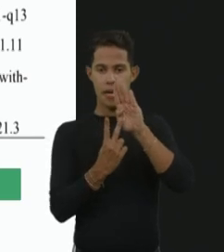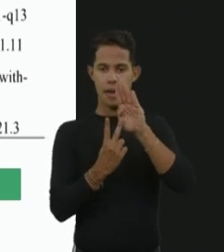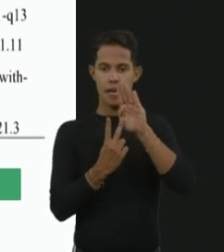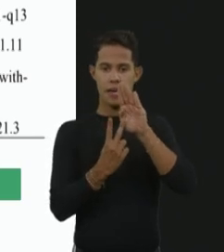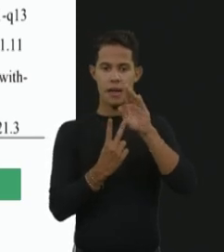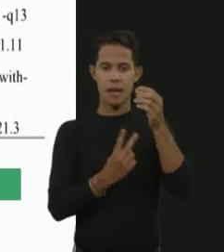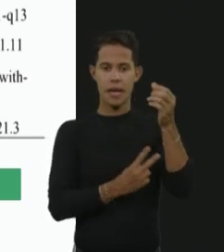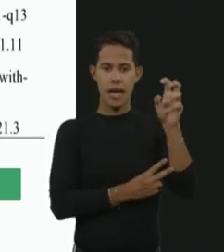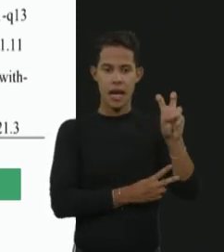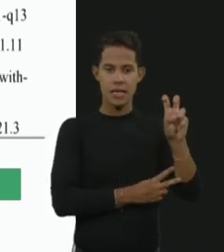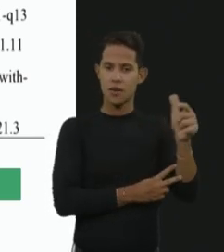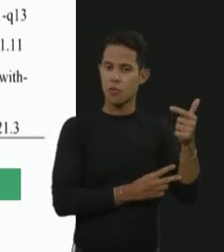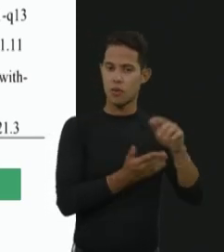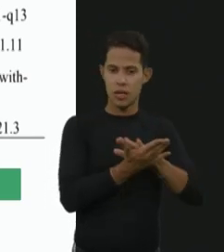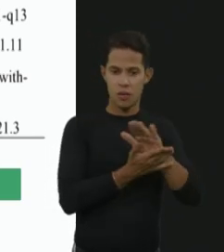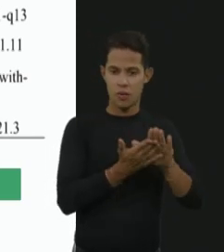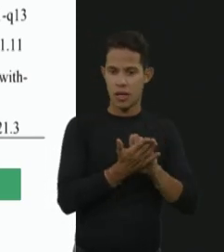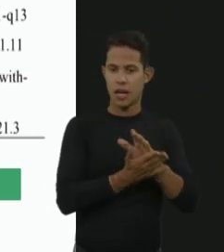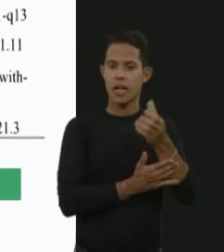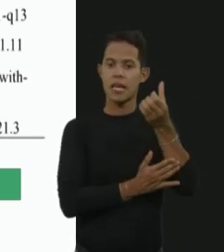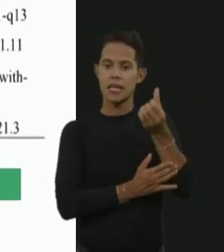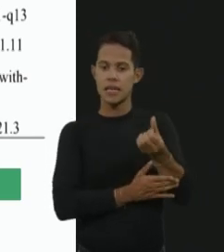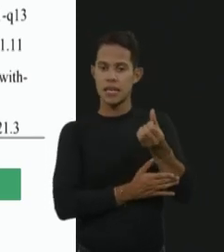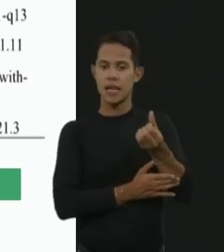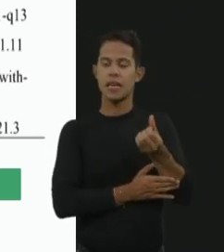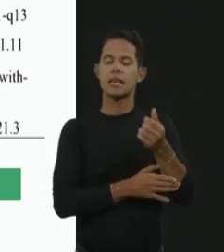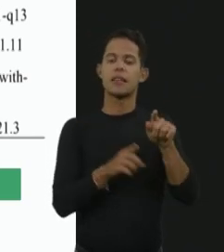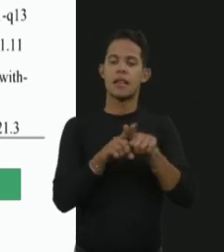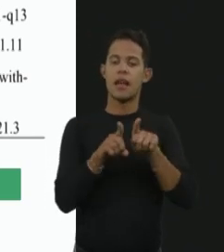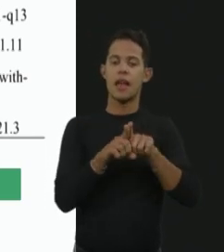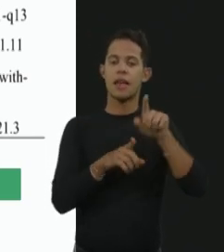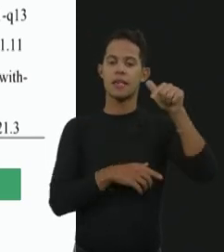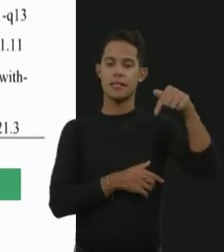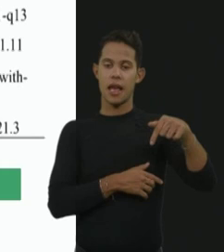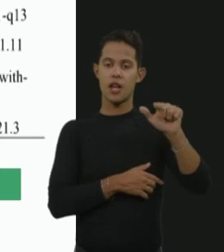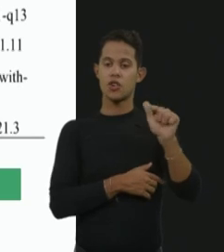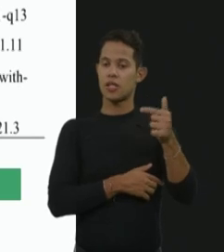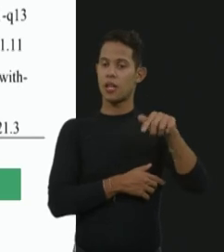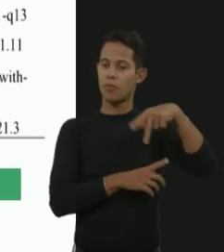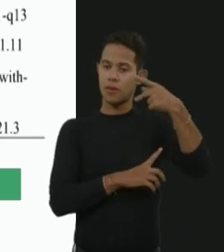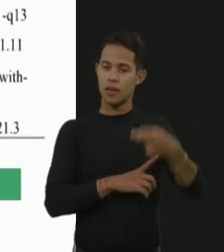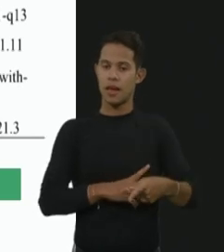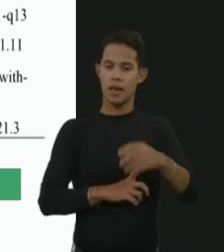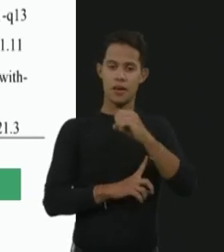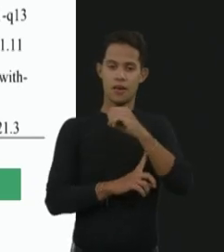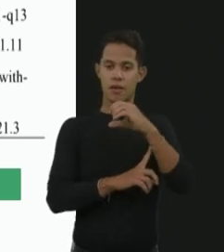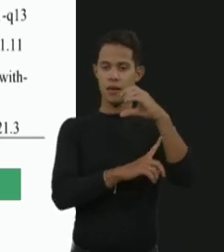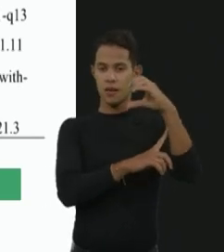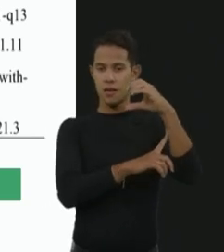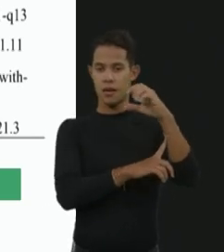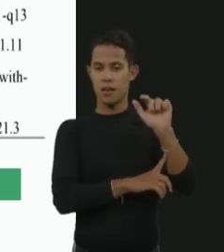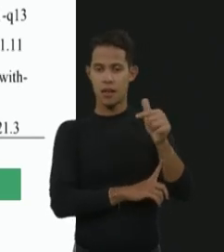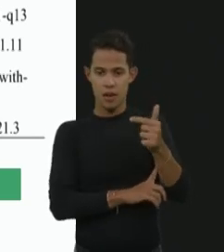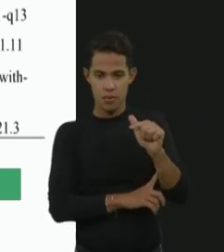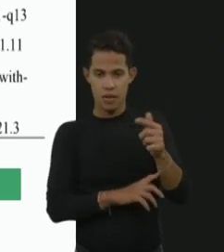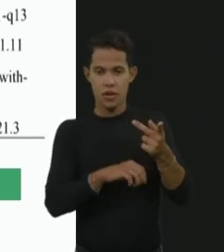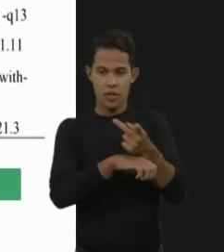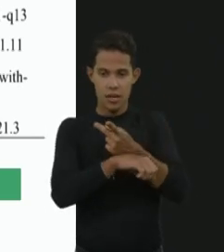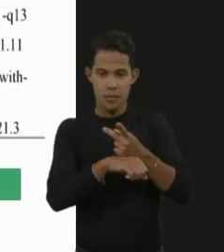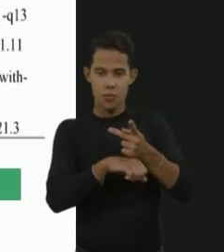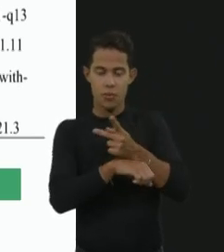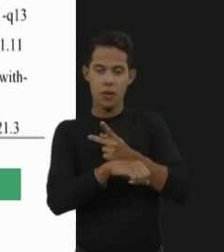Mi. A 7 é a Sly, que a gente também, por enquanto, não tem em Santa Catarina, né? A gente tá em busca de achar esses